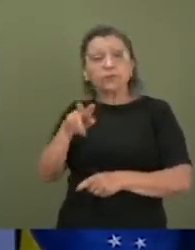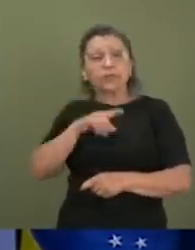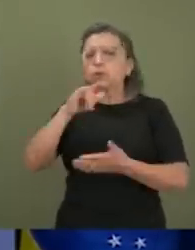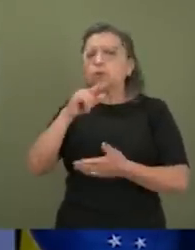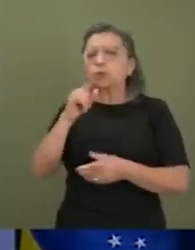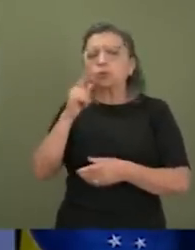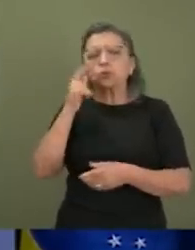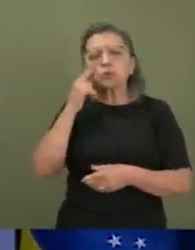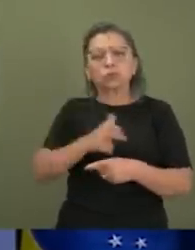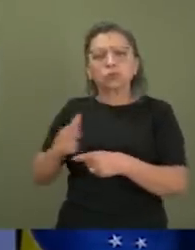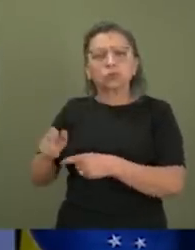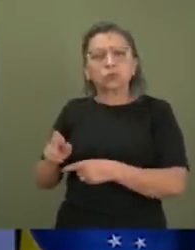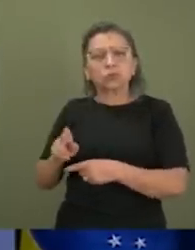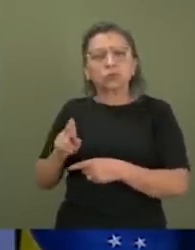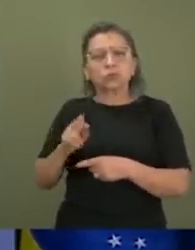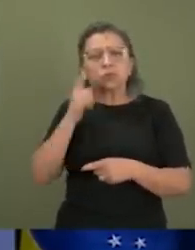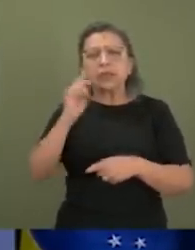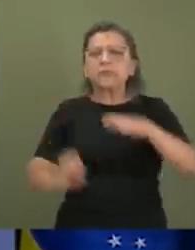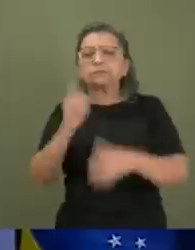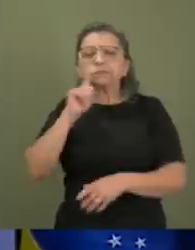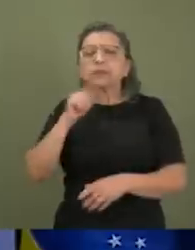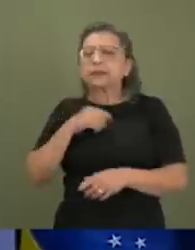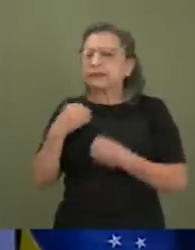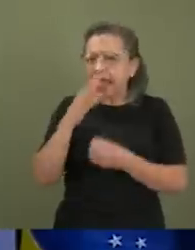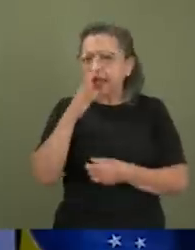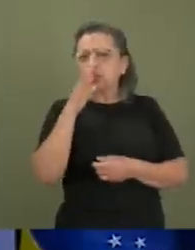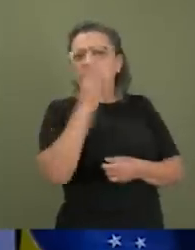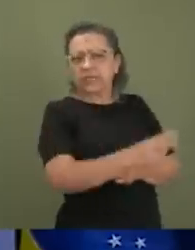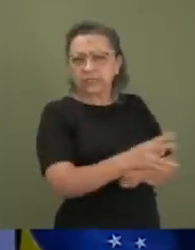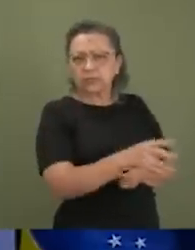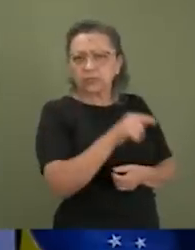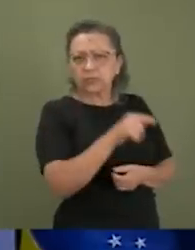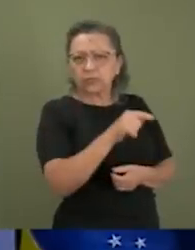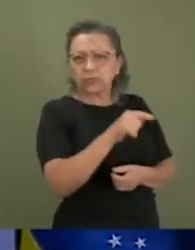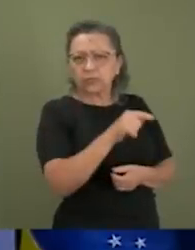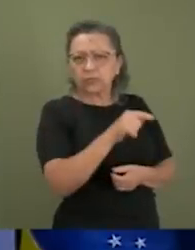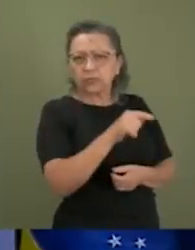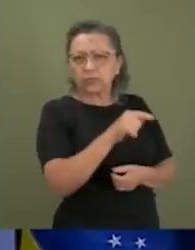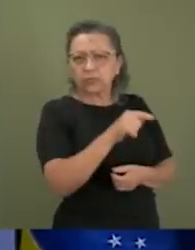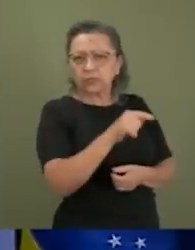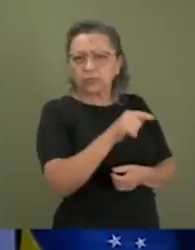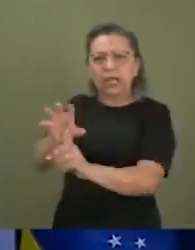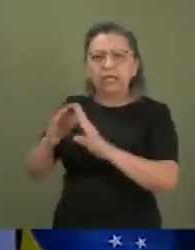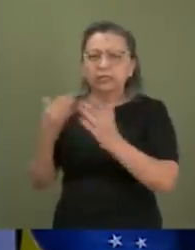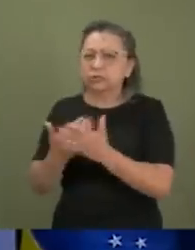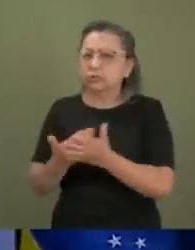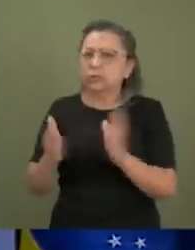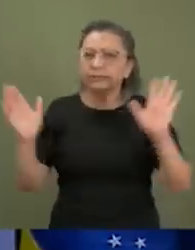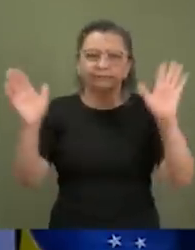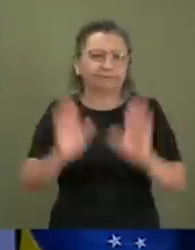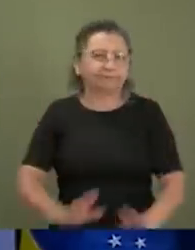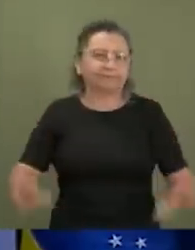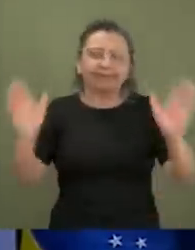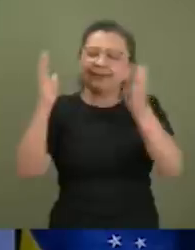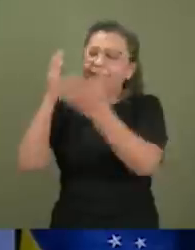um documentário da HBO querendo responsabilizar videogames por ataques em escolas. Quando a gente já tem estudos